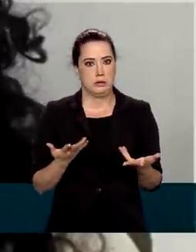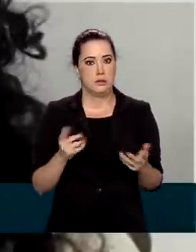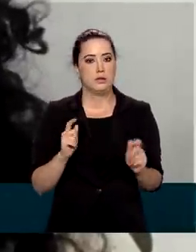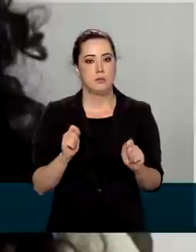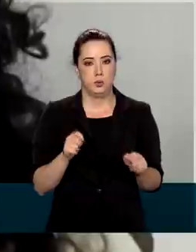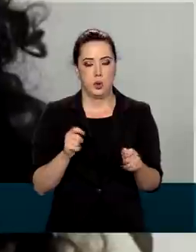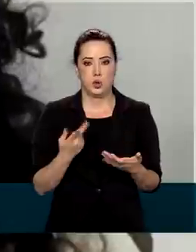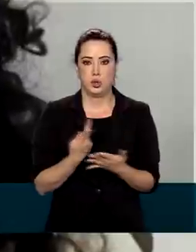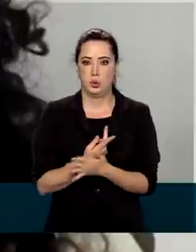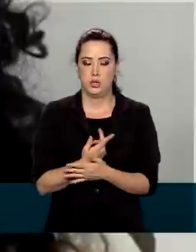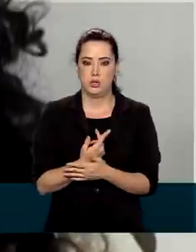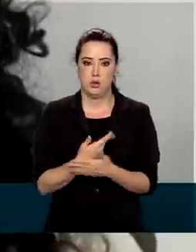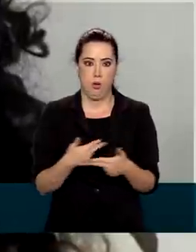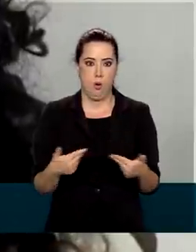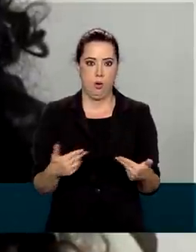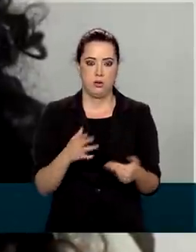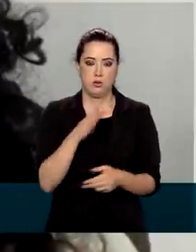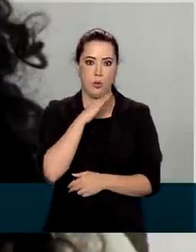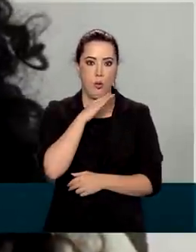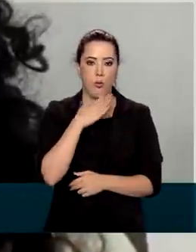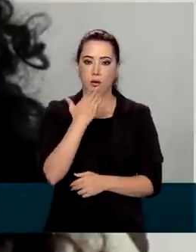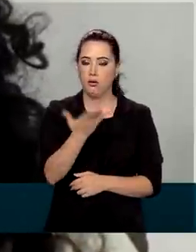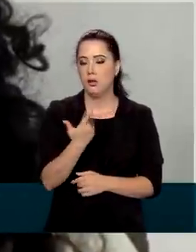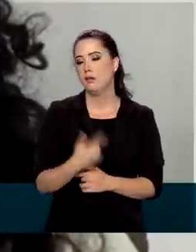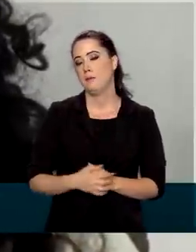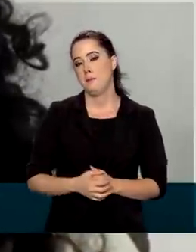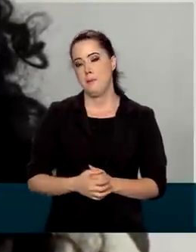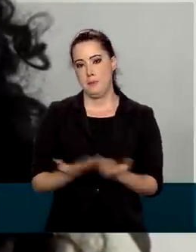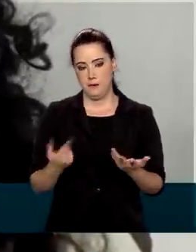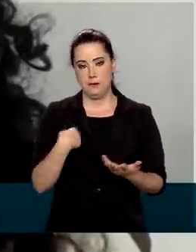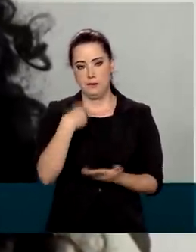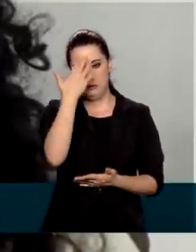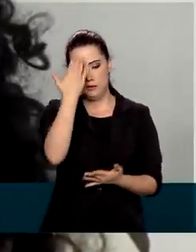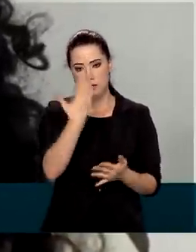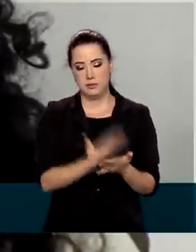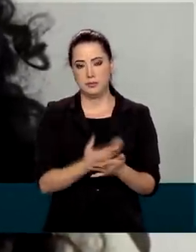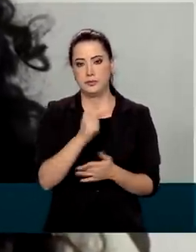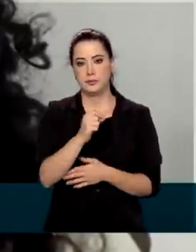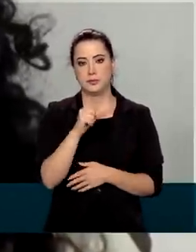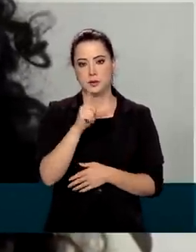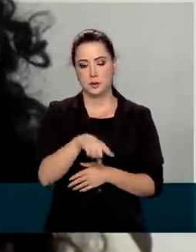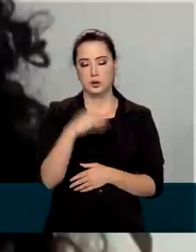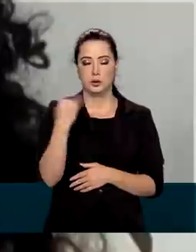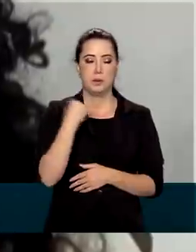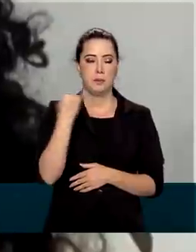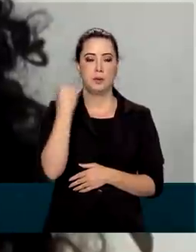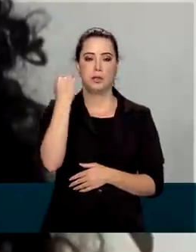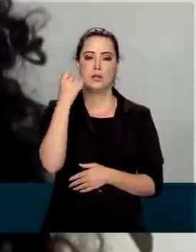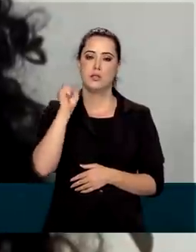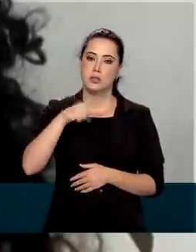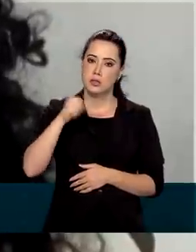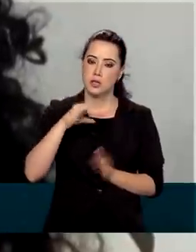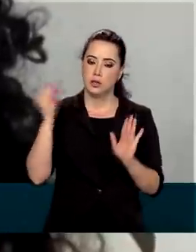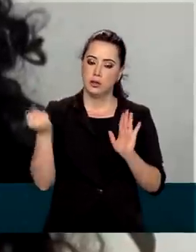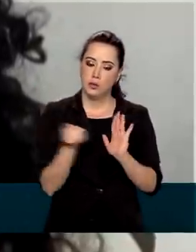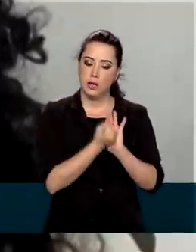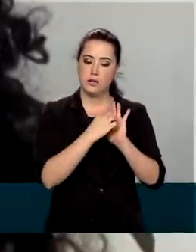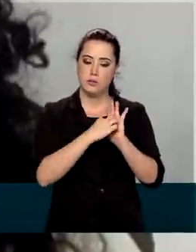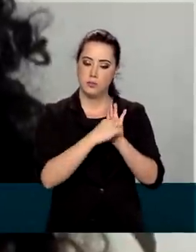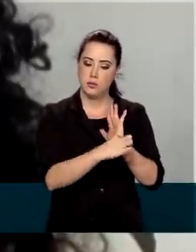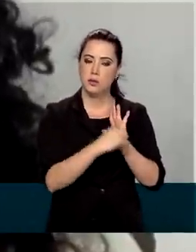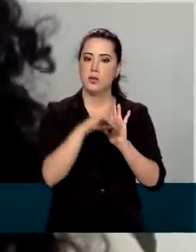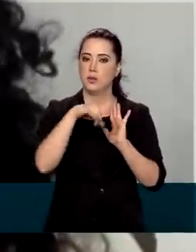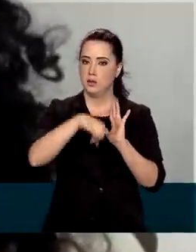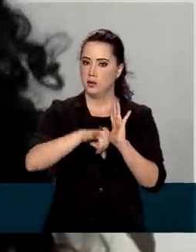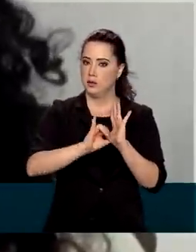que aconteça qualquer coisa com ele. Então, eu acho também que é muito importante que essa certificação tenha